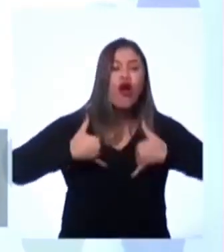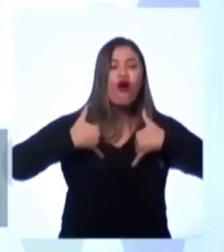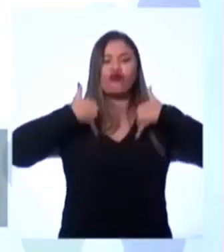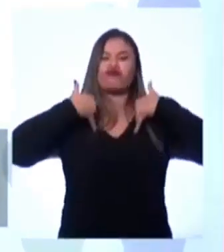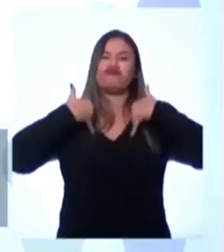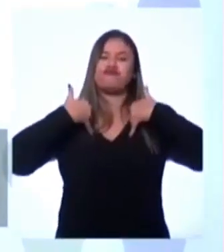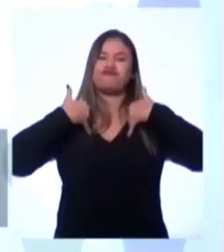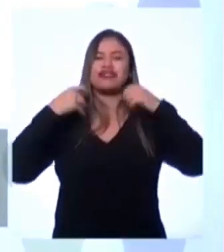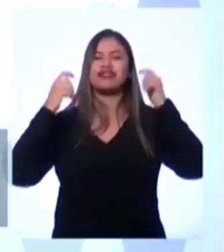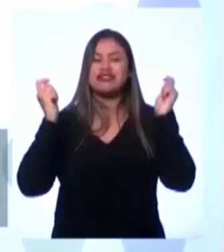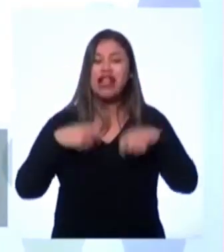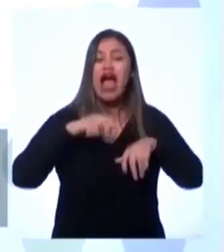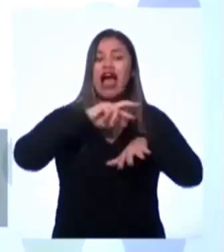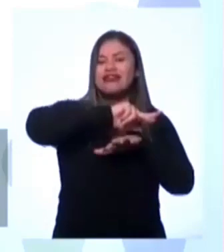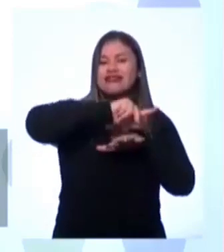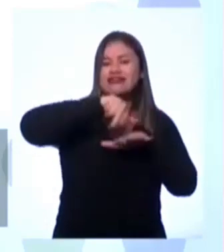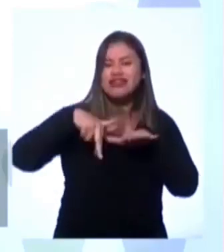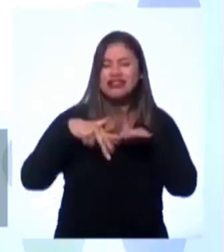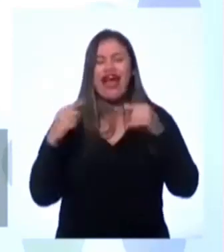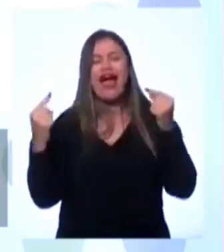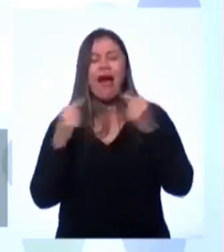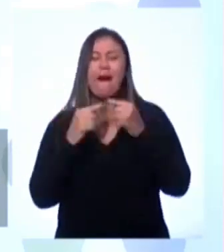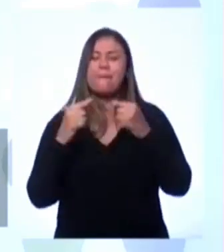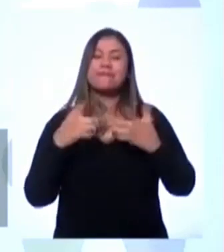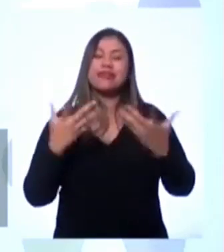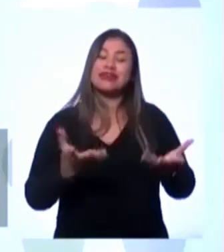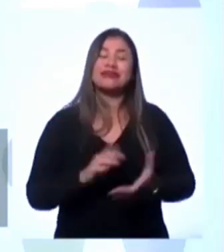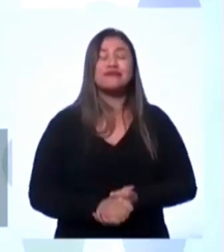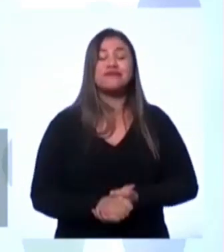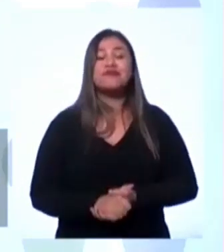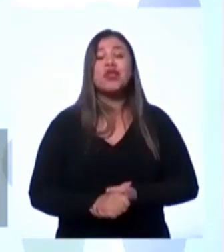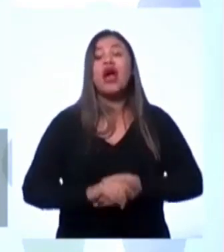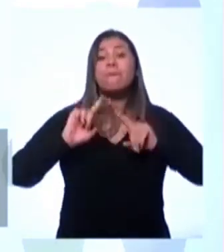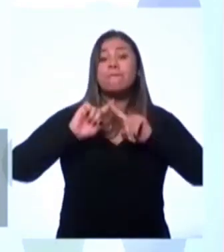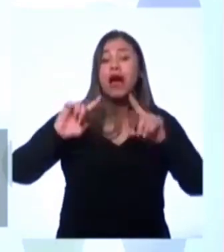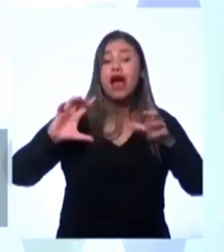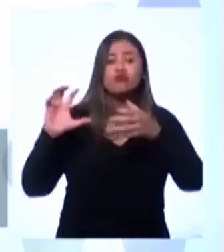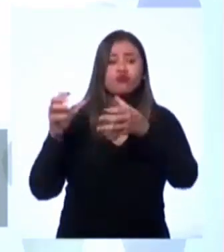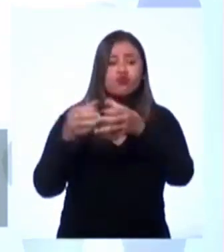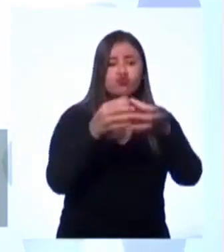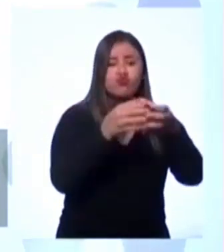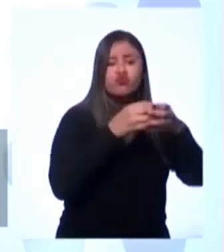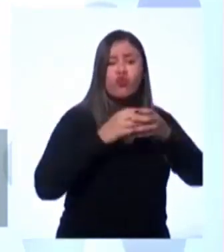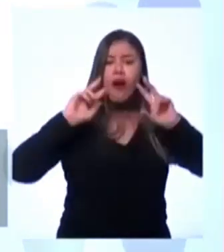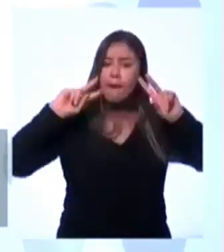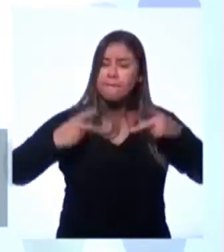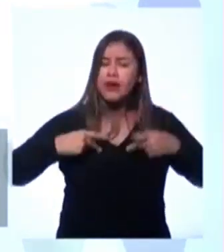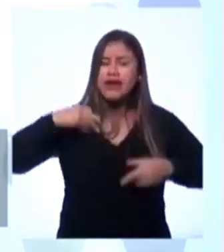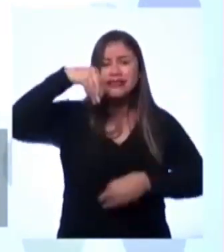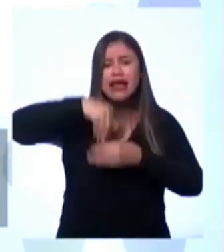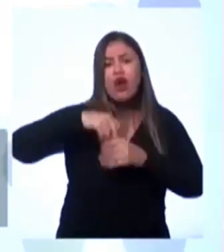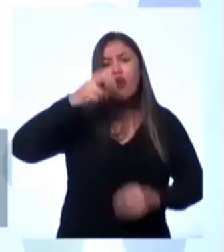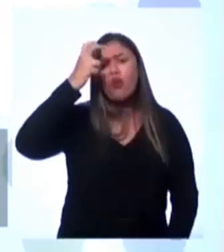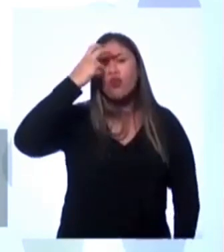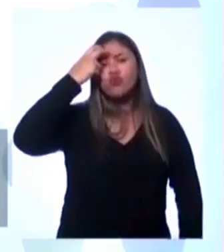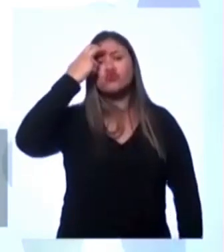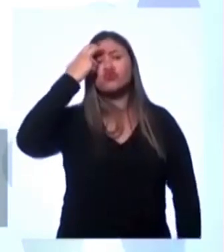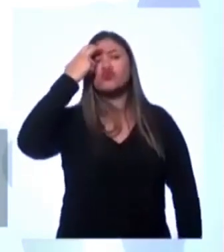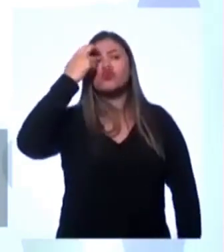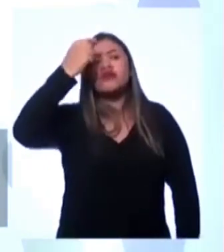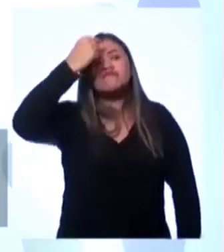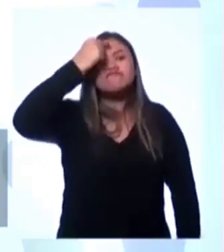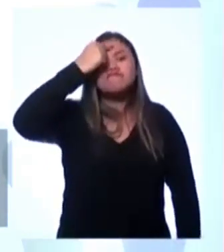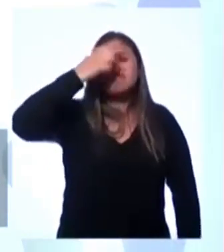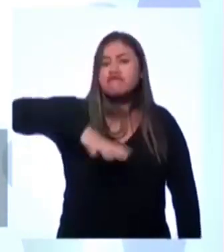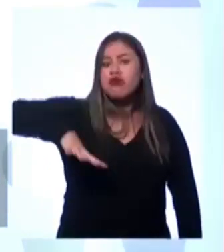grande diversidade que nos compõe. Mas os grupos humanos, eles não têm dentro da nossa cultura, no senso comum,